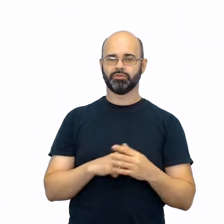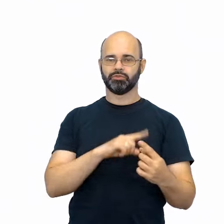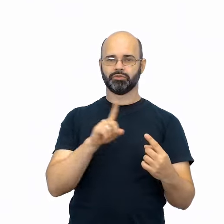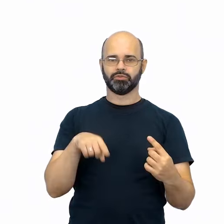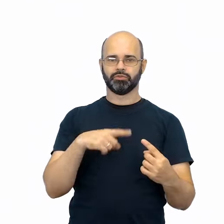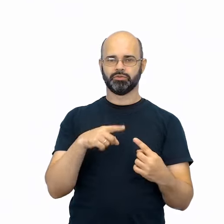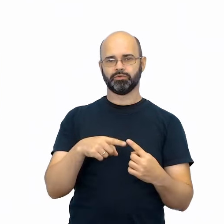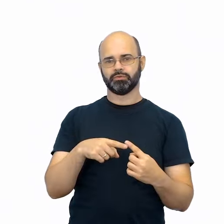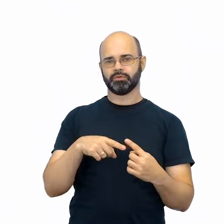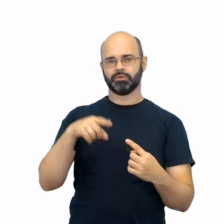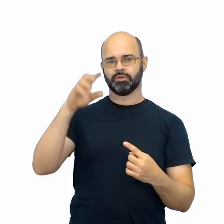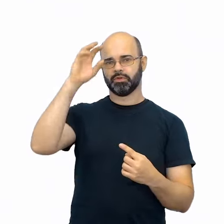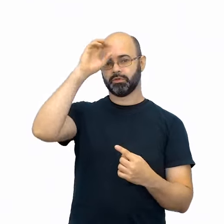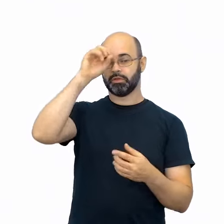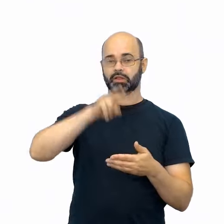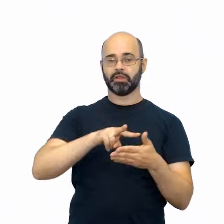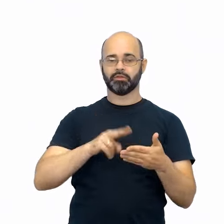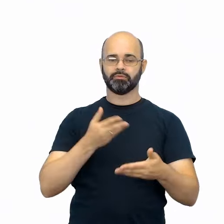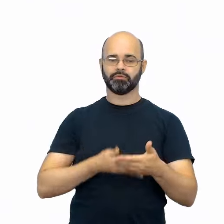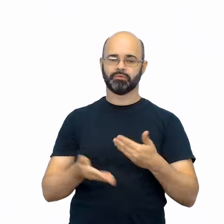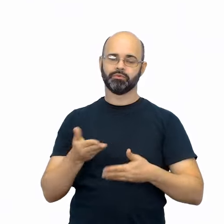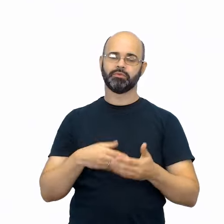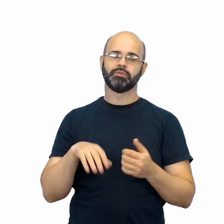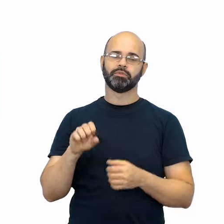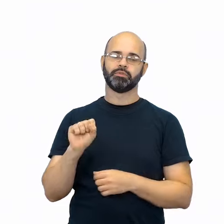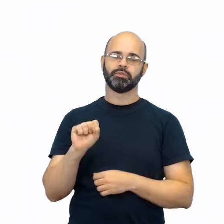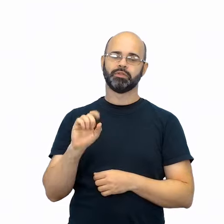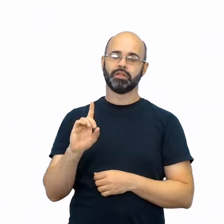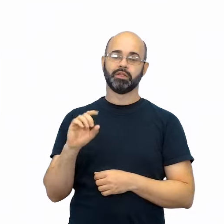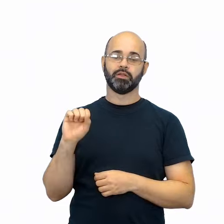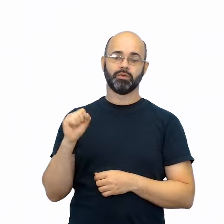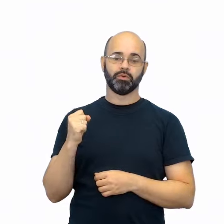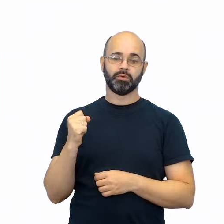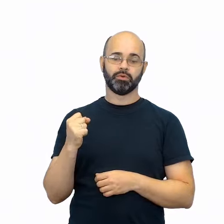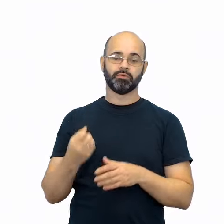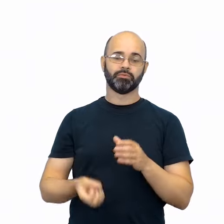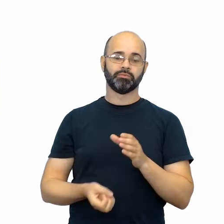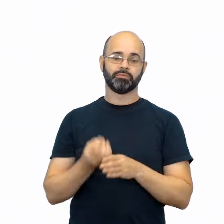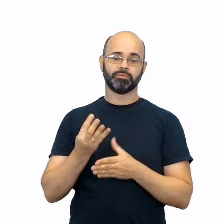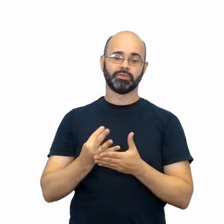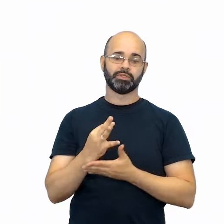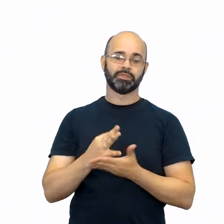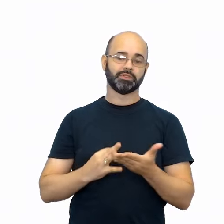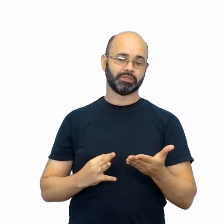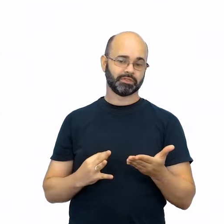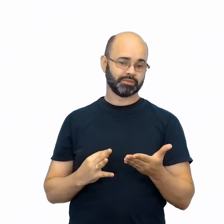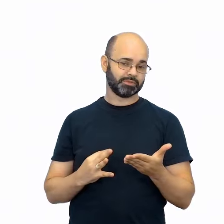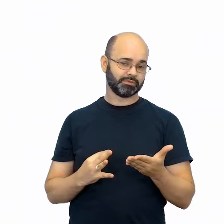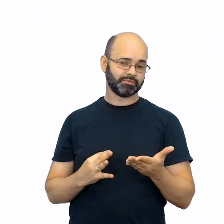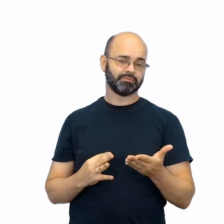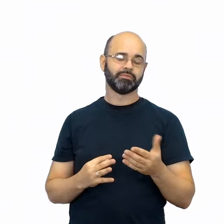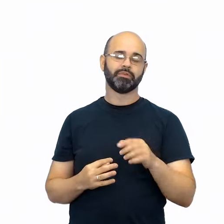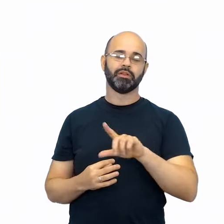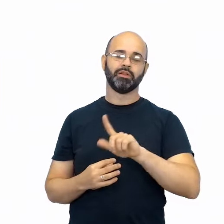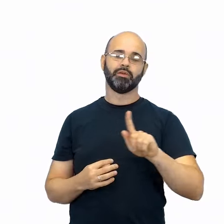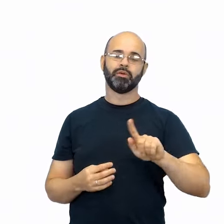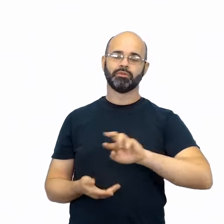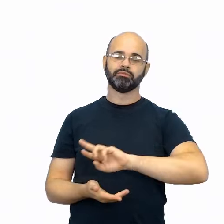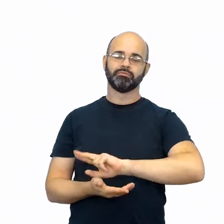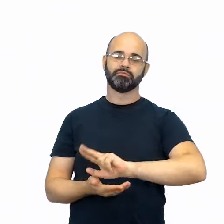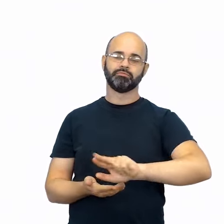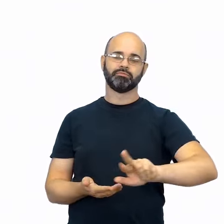colaborativa. E na SD 8, a produção textual em diferentes linguagens.